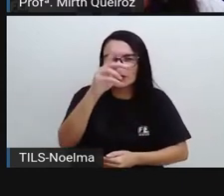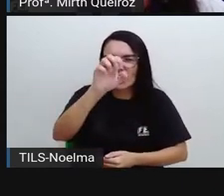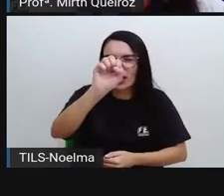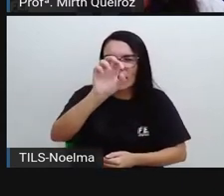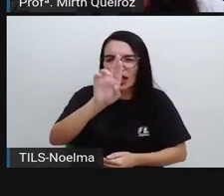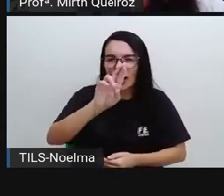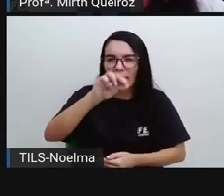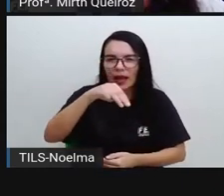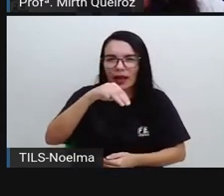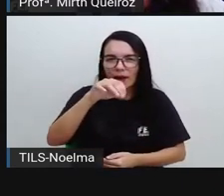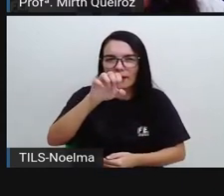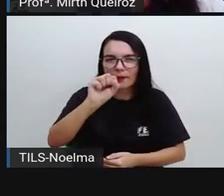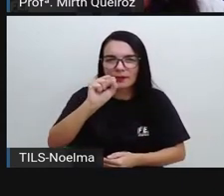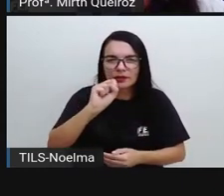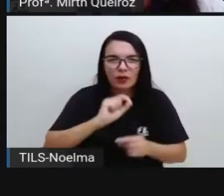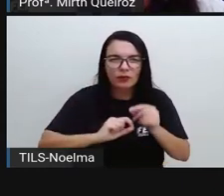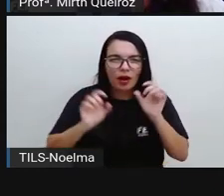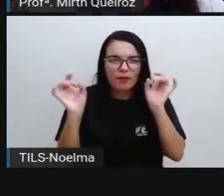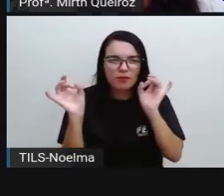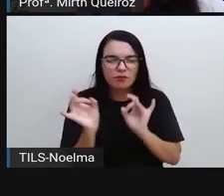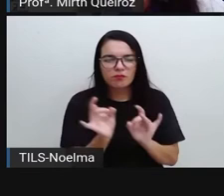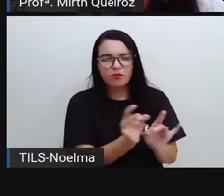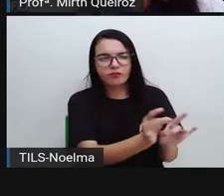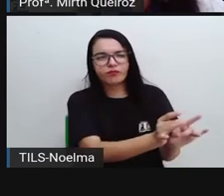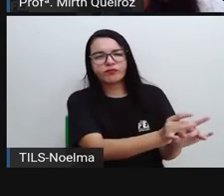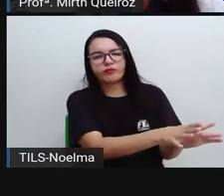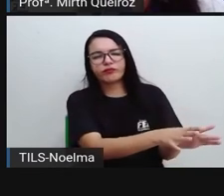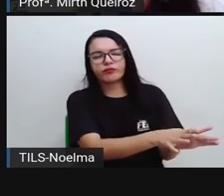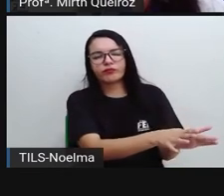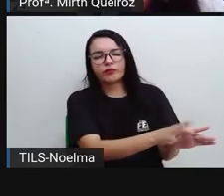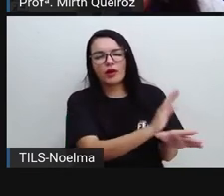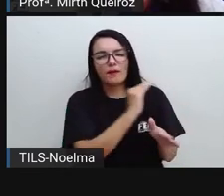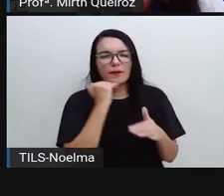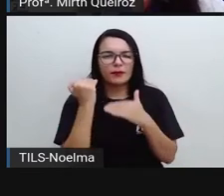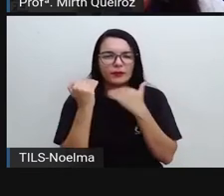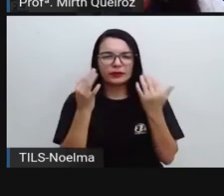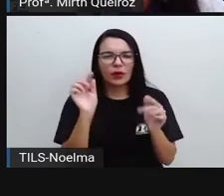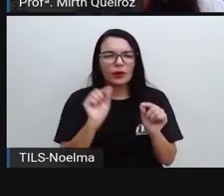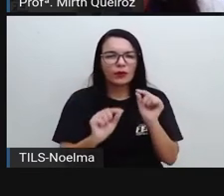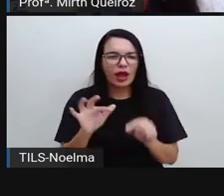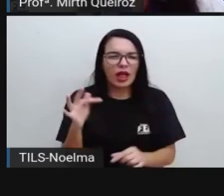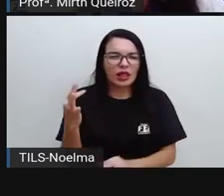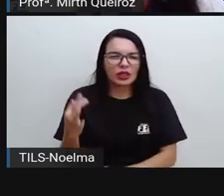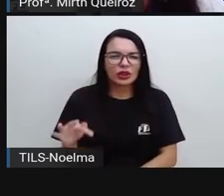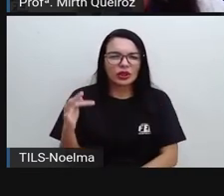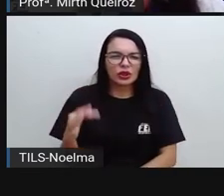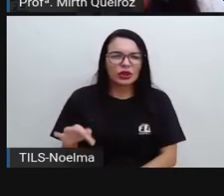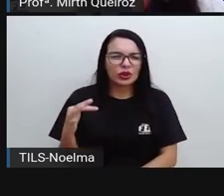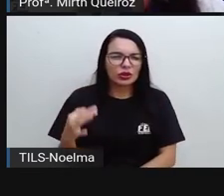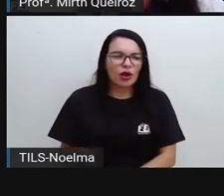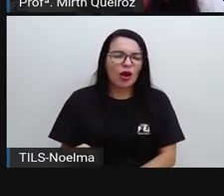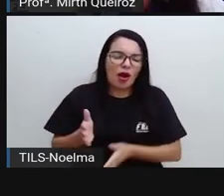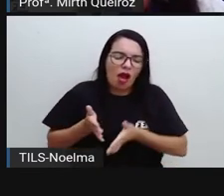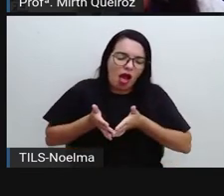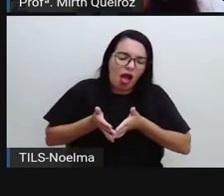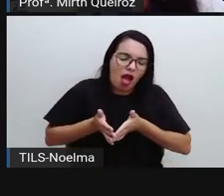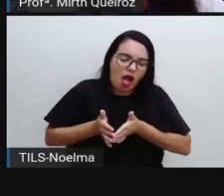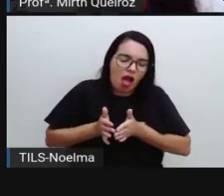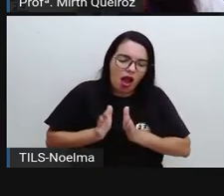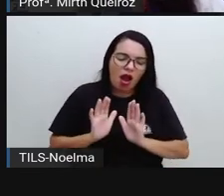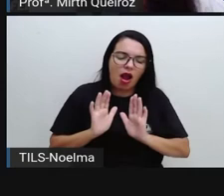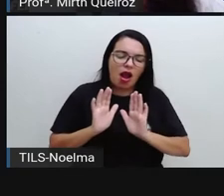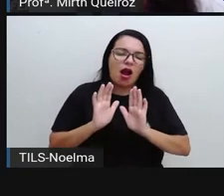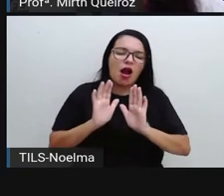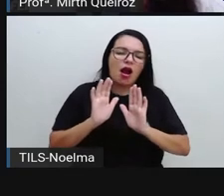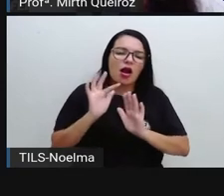mortais e pura ela compôs na dor estridula do parto do roxinol